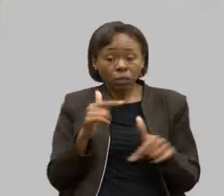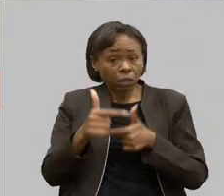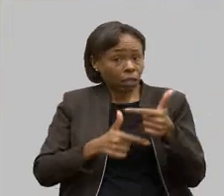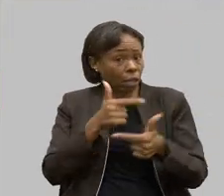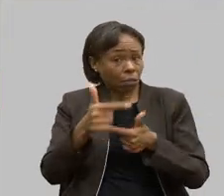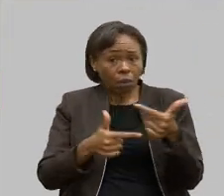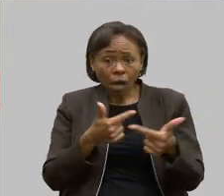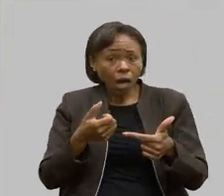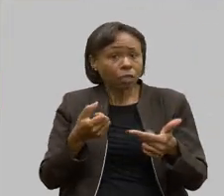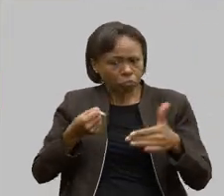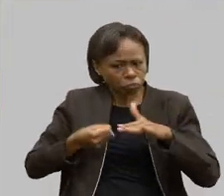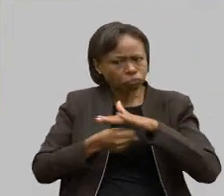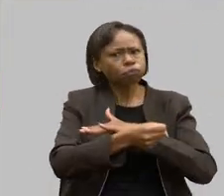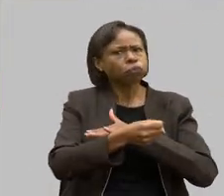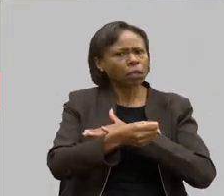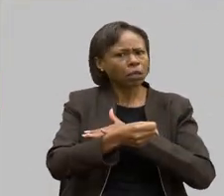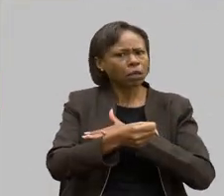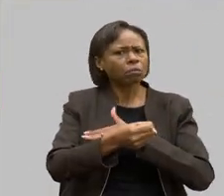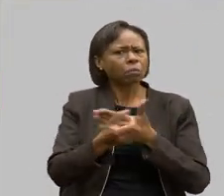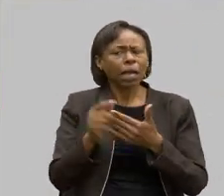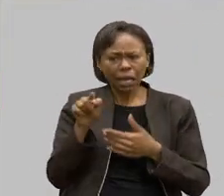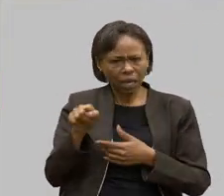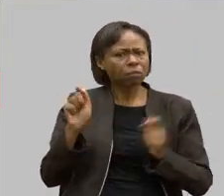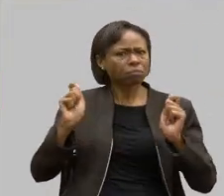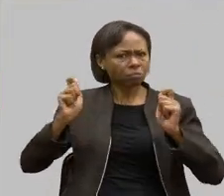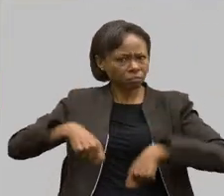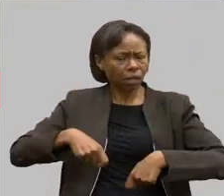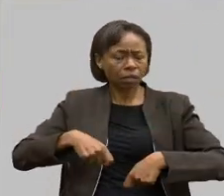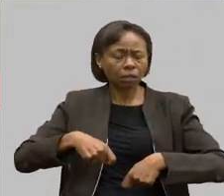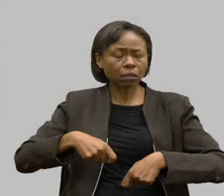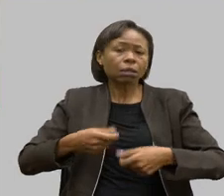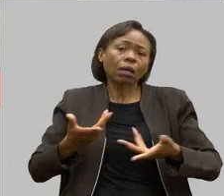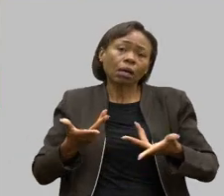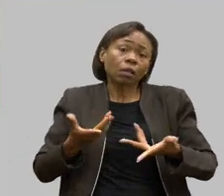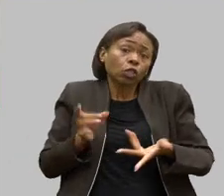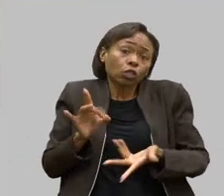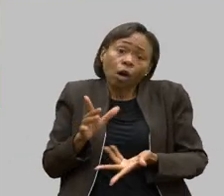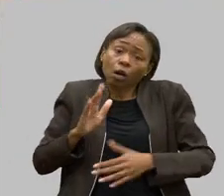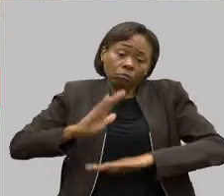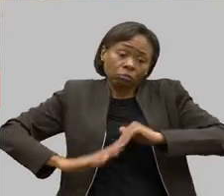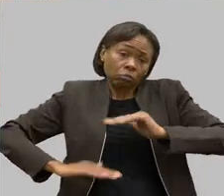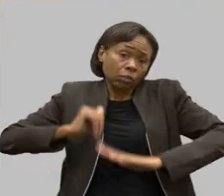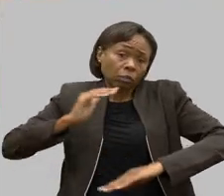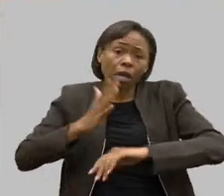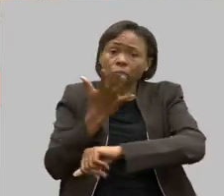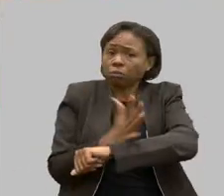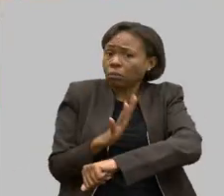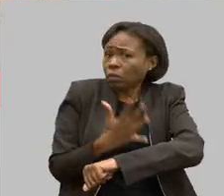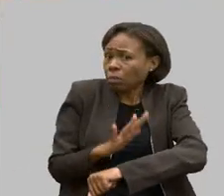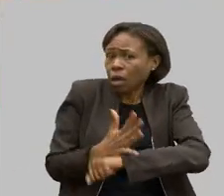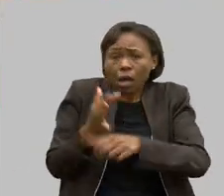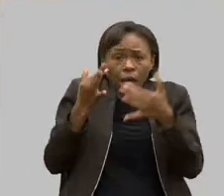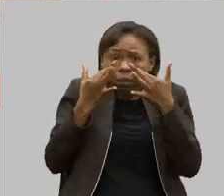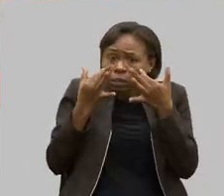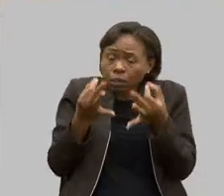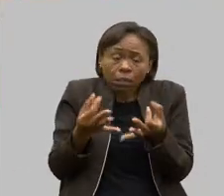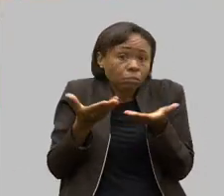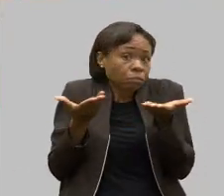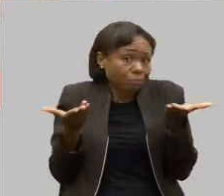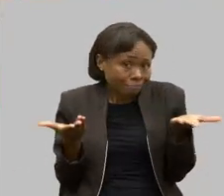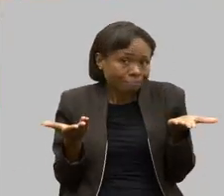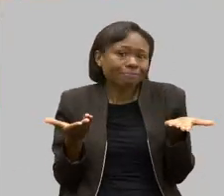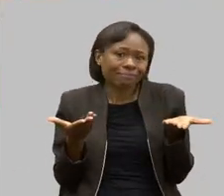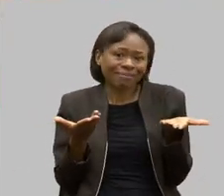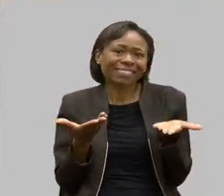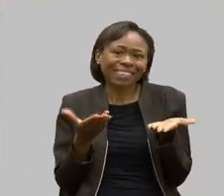são capazes, gente, como tudo na vida, basta ter treinamento e basta ter atenção. É isso. É esse adendo que eu queria